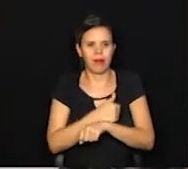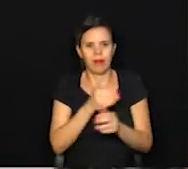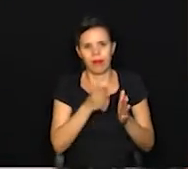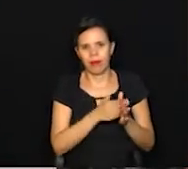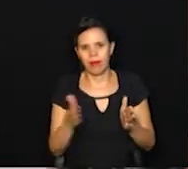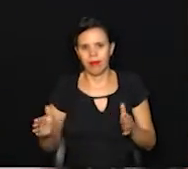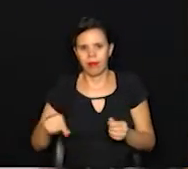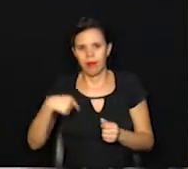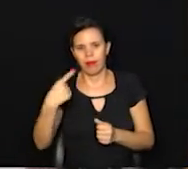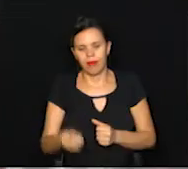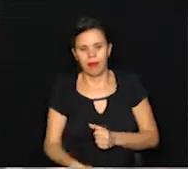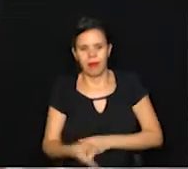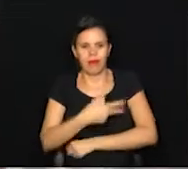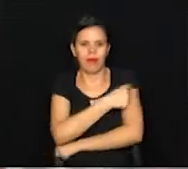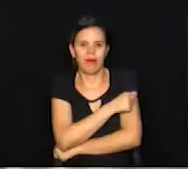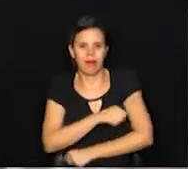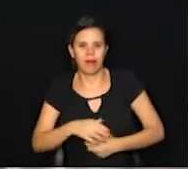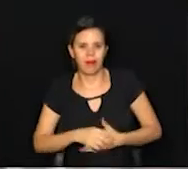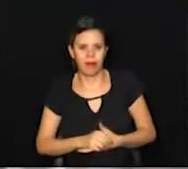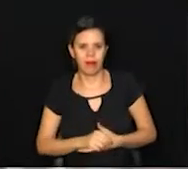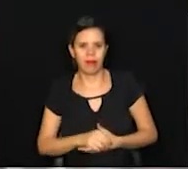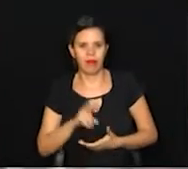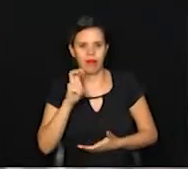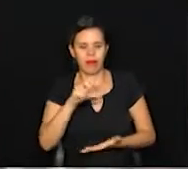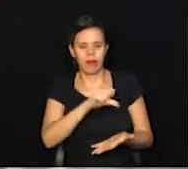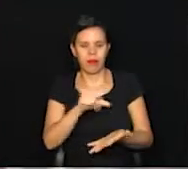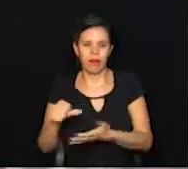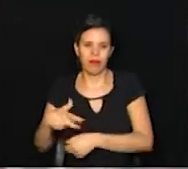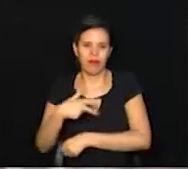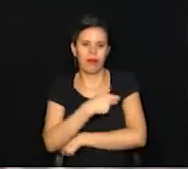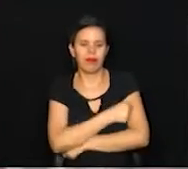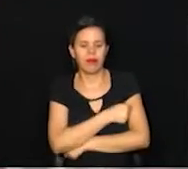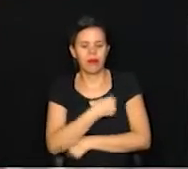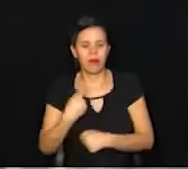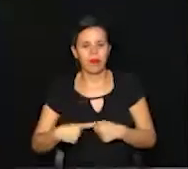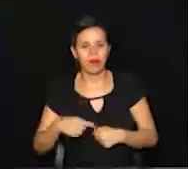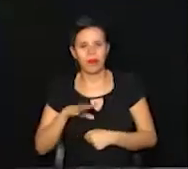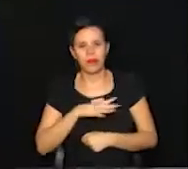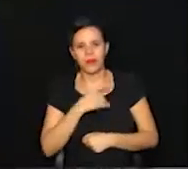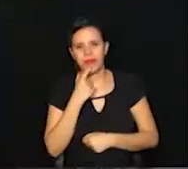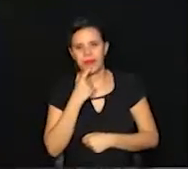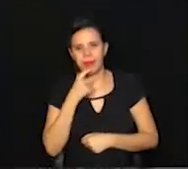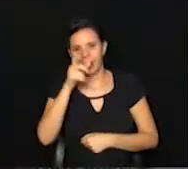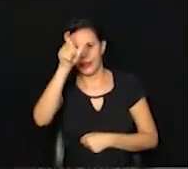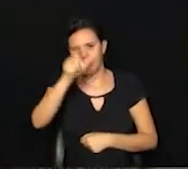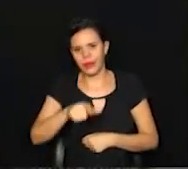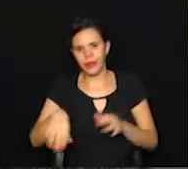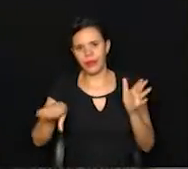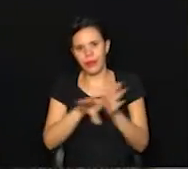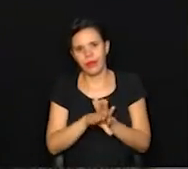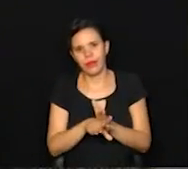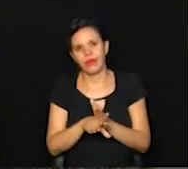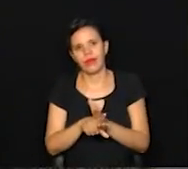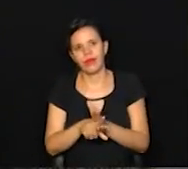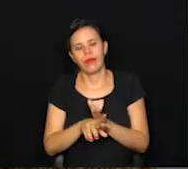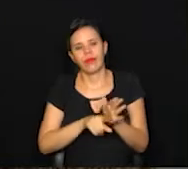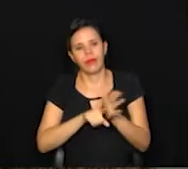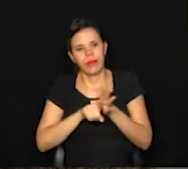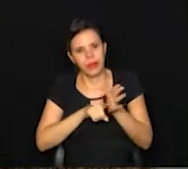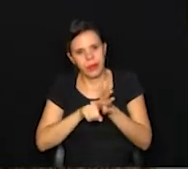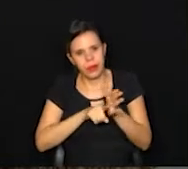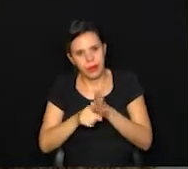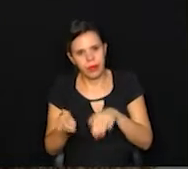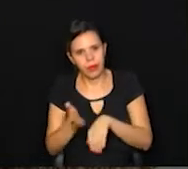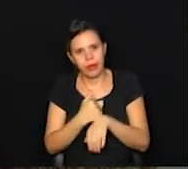durante e depois, né? Nos cinco postos de vacinação do município, a pessoa que chega passa por uma triagem